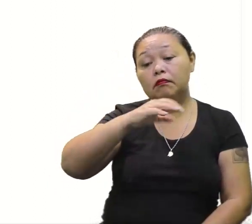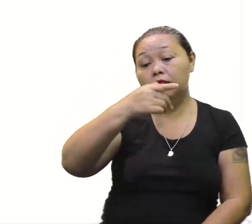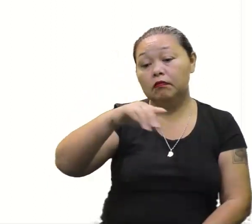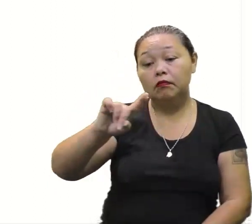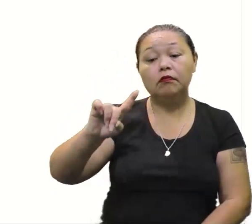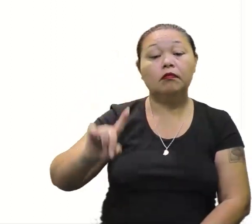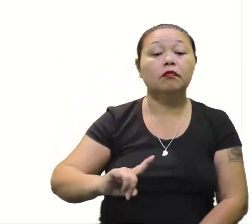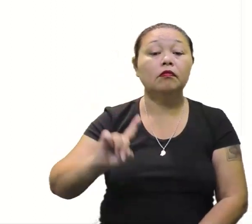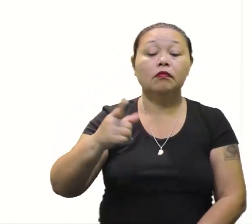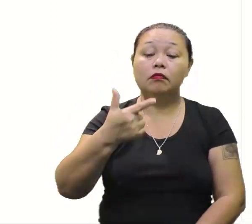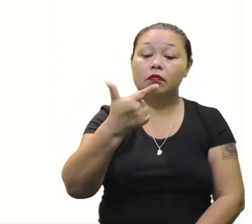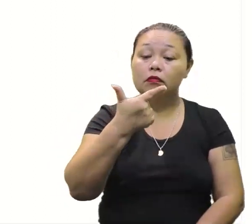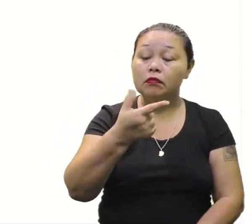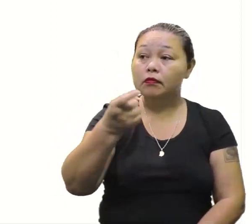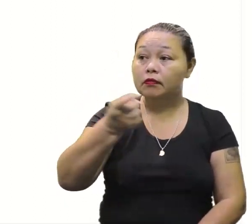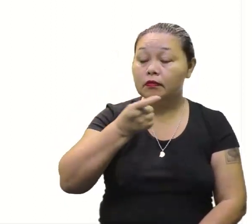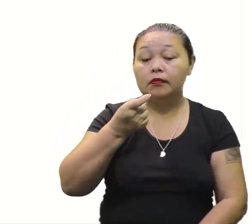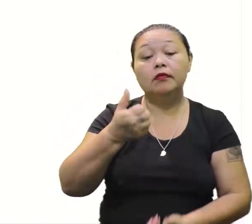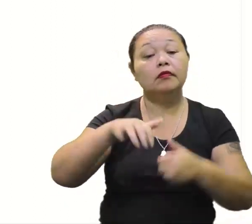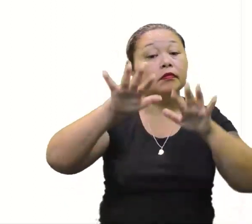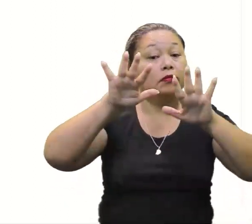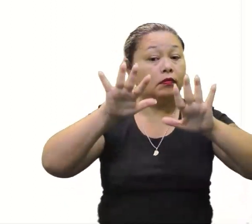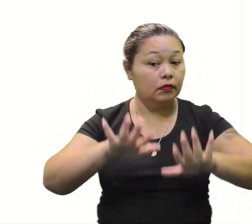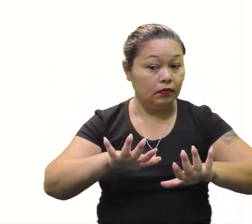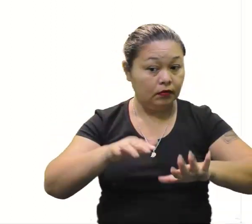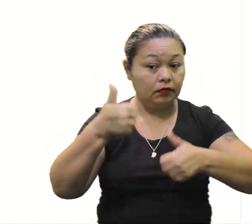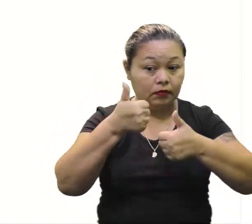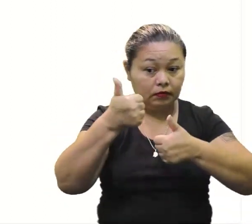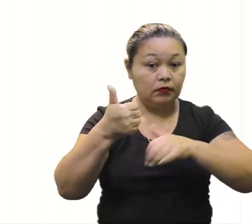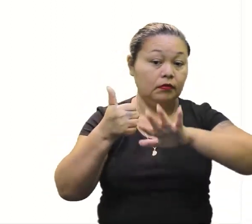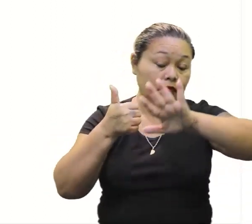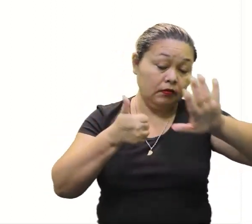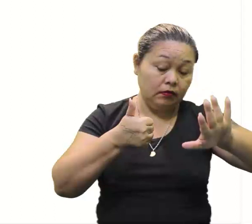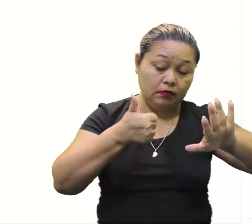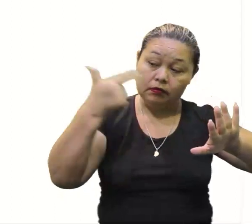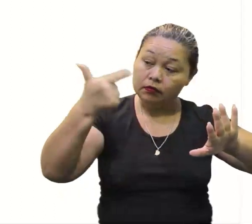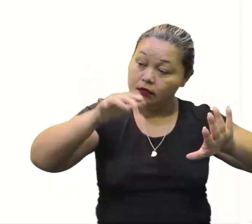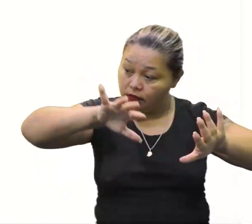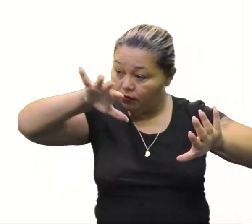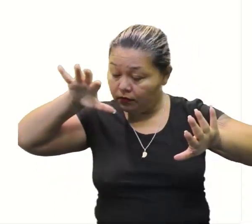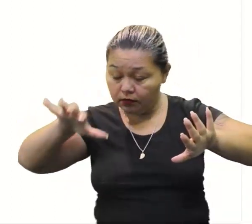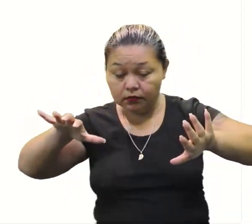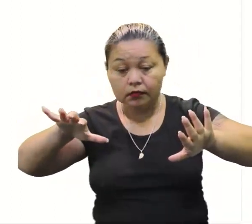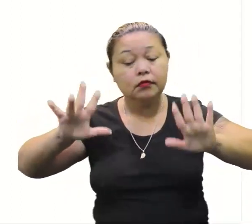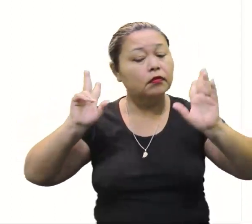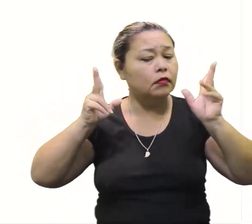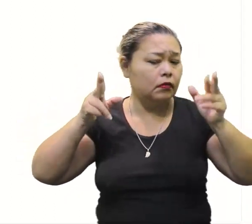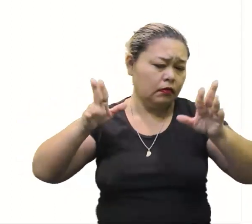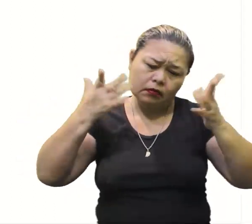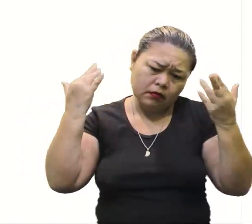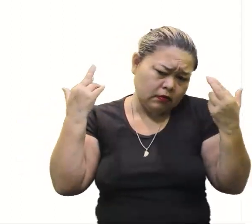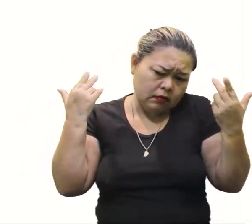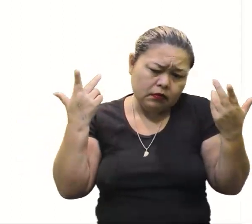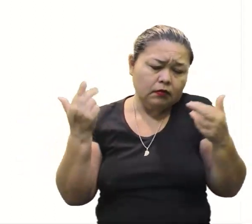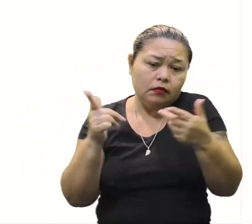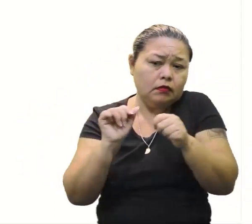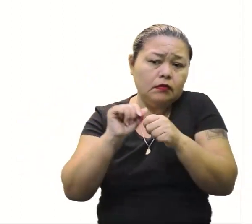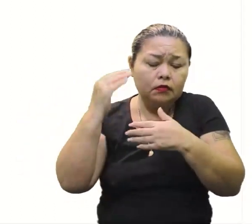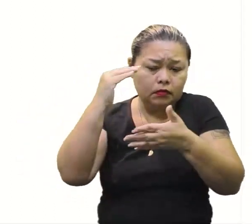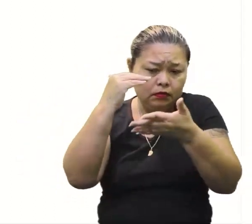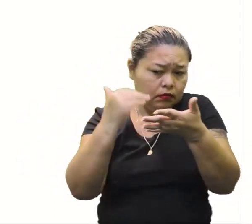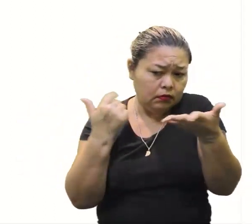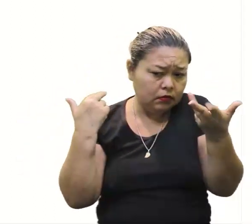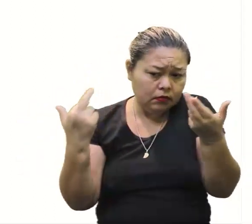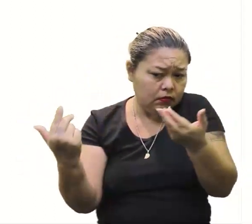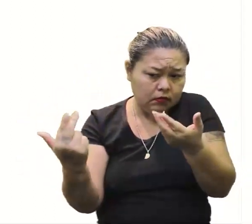Vamos lá. 2X já está no primeiro membro. Olha lá, quem é primeiro membro, quem é segundo membro. Do mesmo jeito. O passo a passo para a